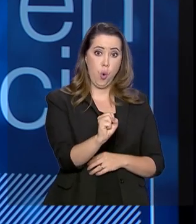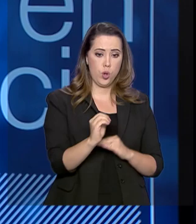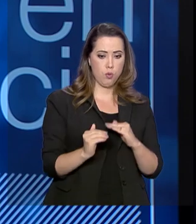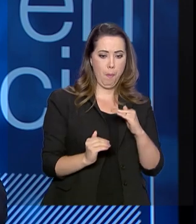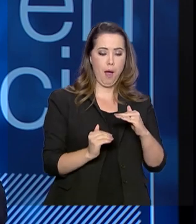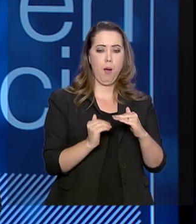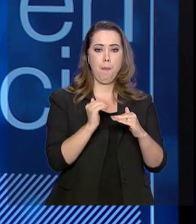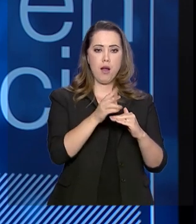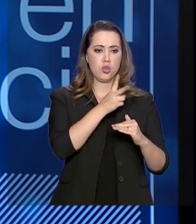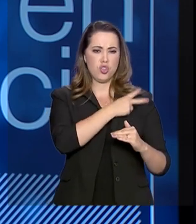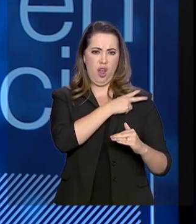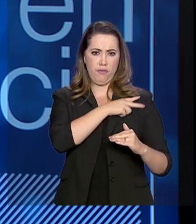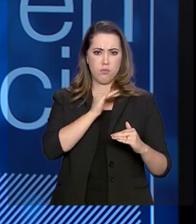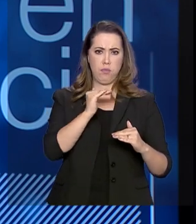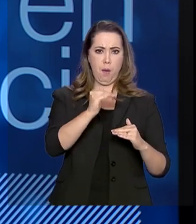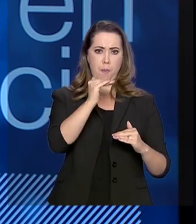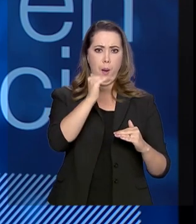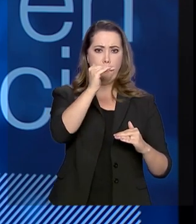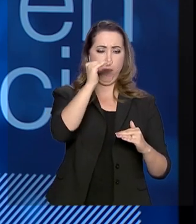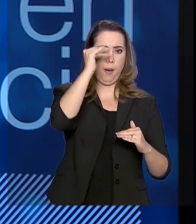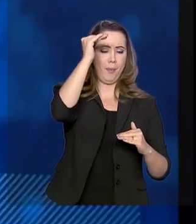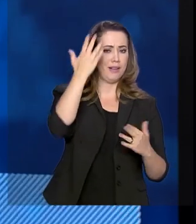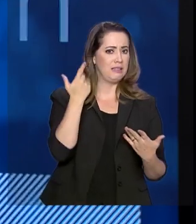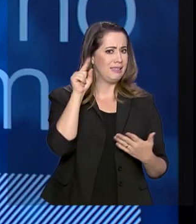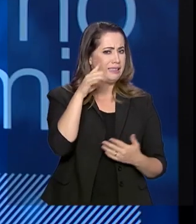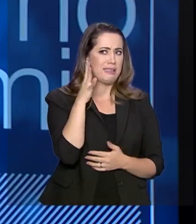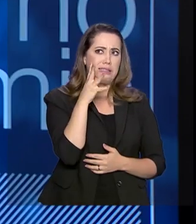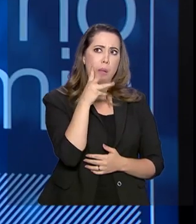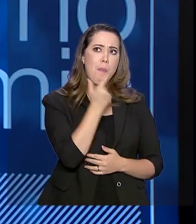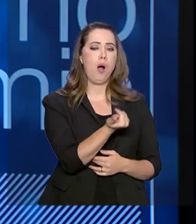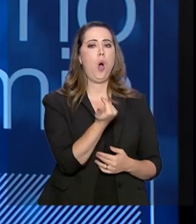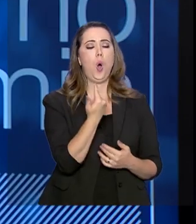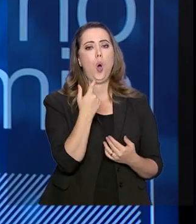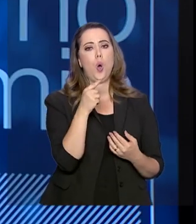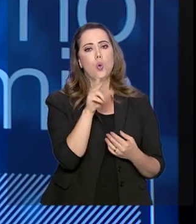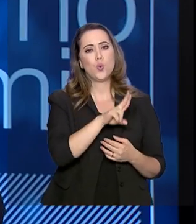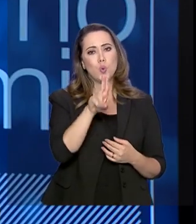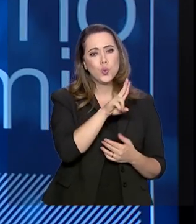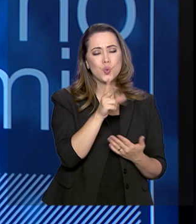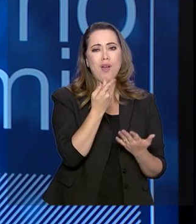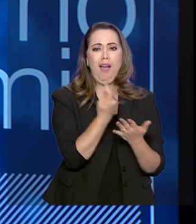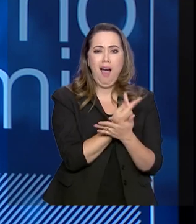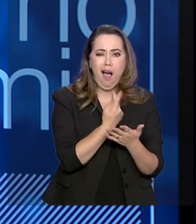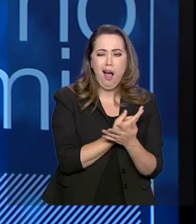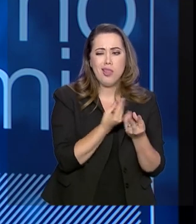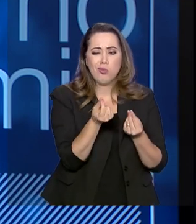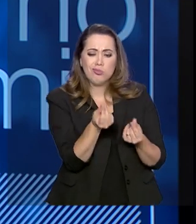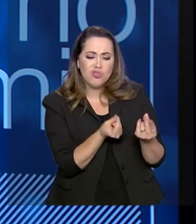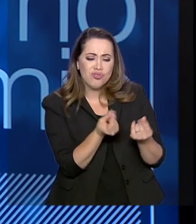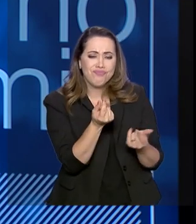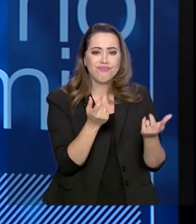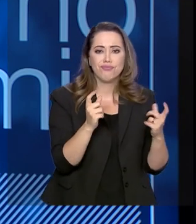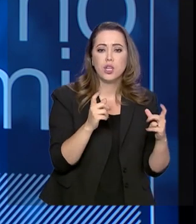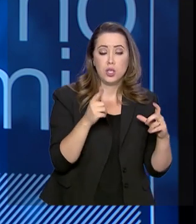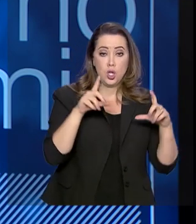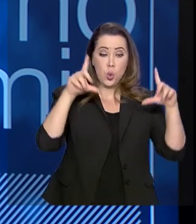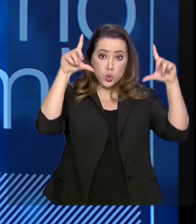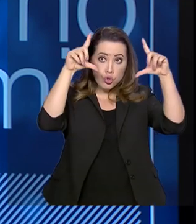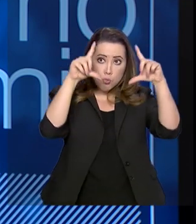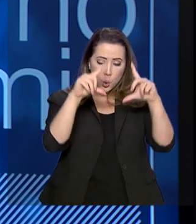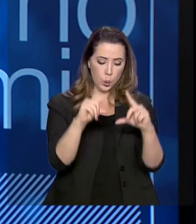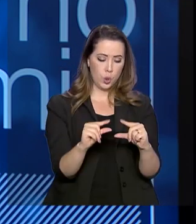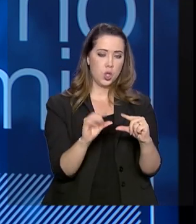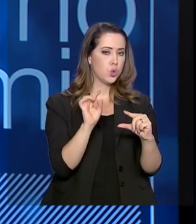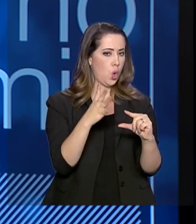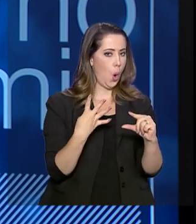traz burocracia, isso traz morosidade e ineficiência na aplicação dos recursos. Estamos trabalhando para enxugar estruturas e termos, no máximo,